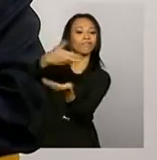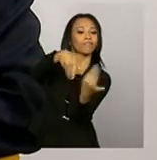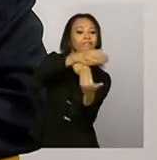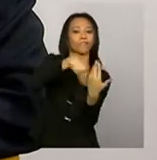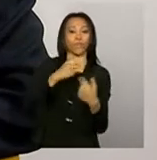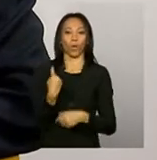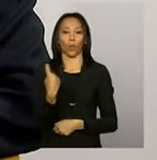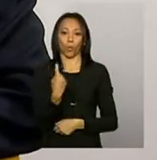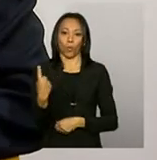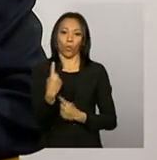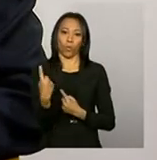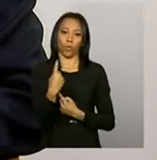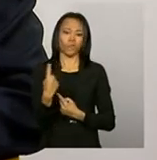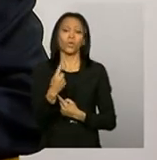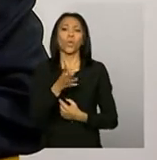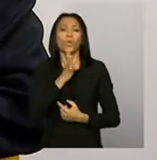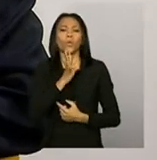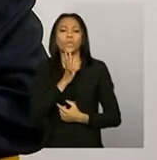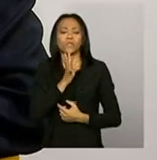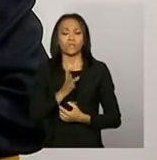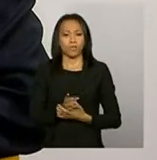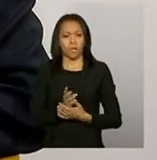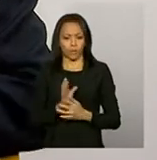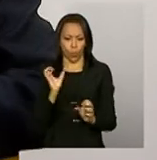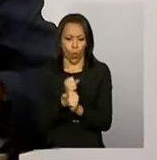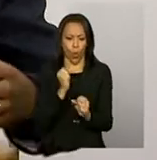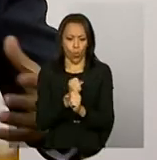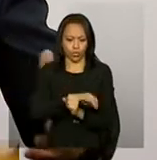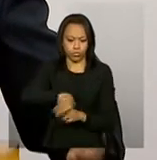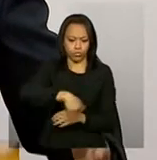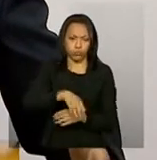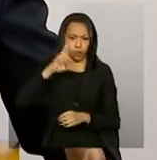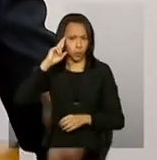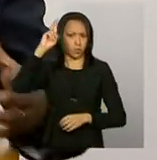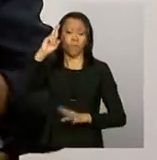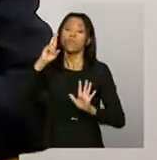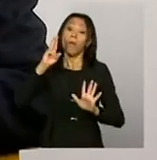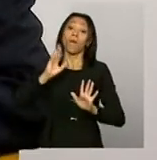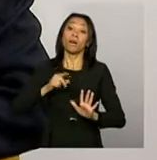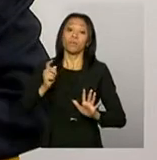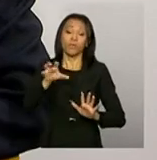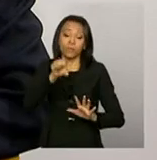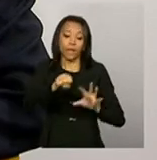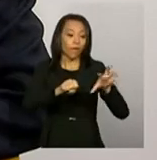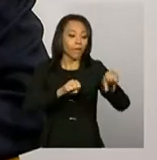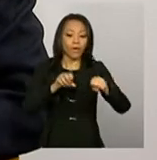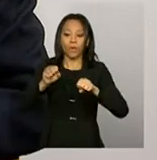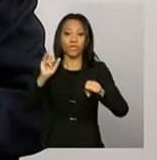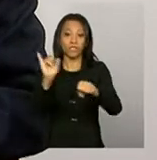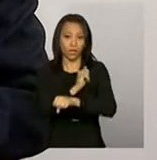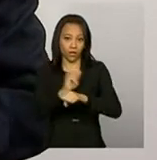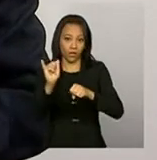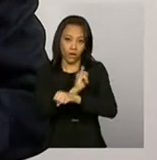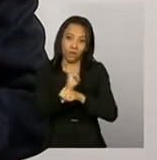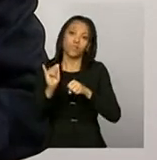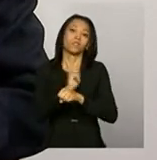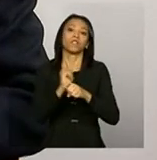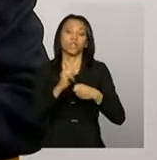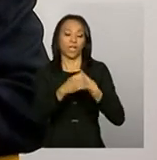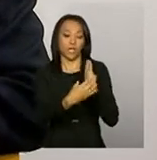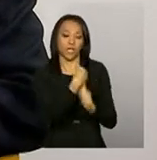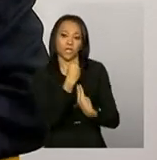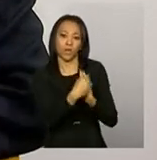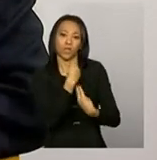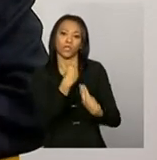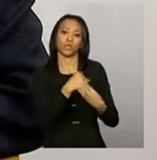necessariamente, ele não precisa ter o conhecimento da contabilidade, mas ele pode pegar essas ferramentas que são disponibilizadas, que é as instruções operacionais.